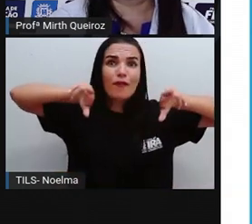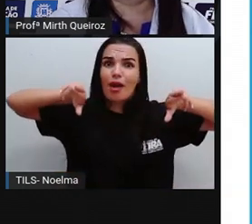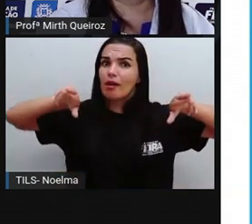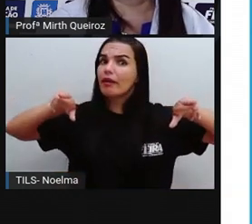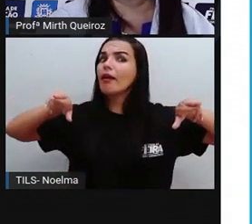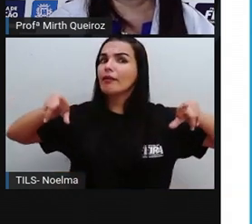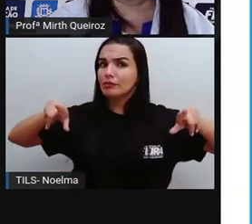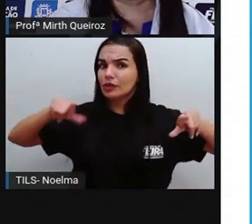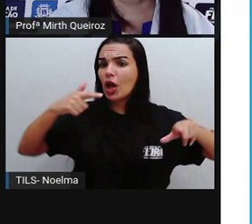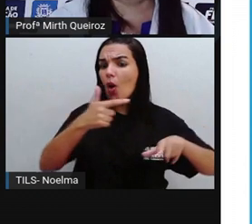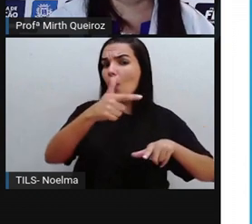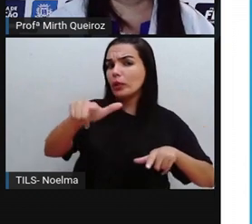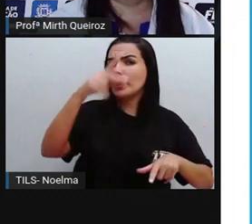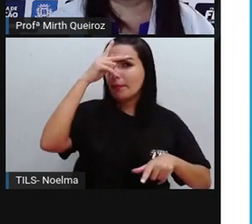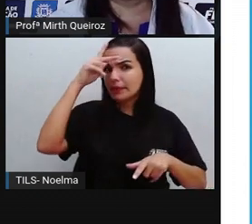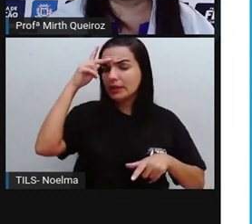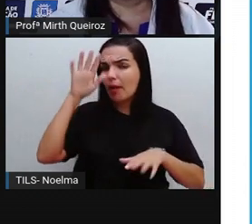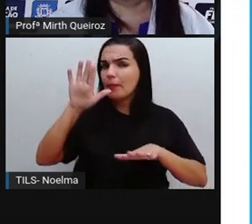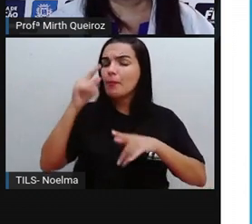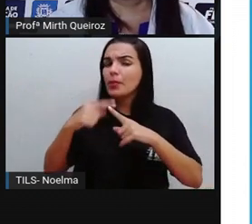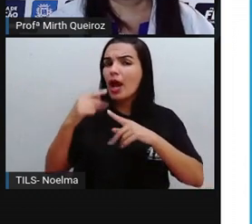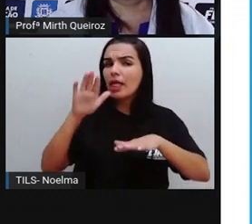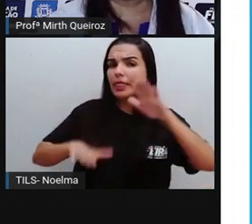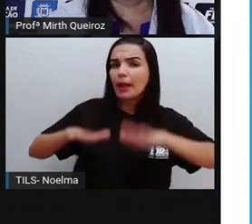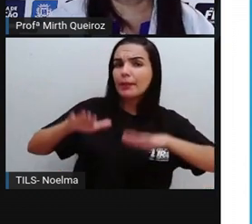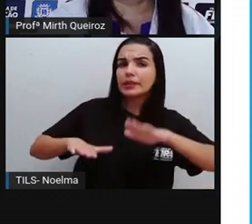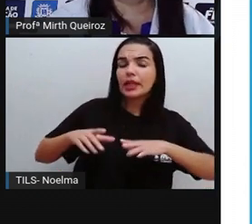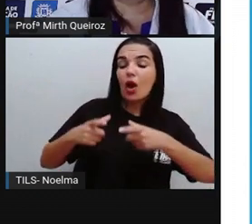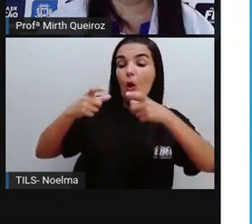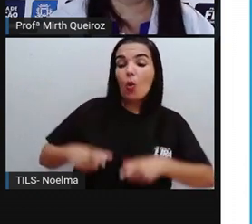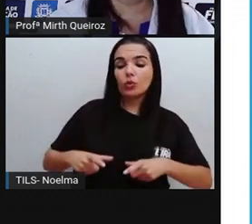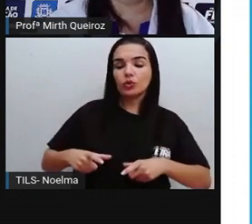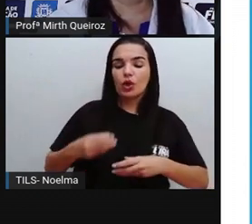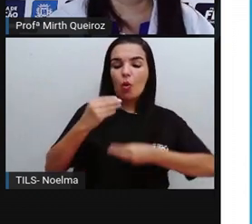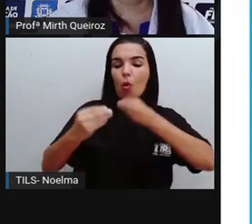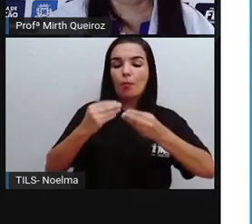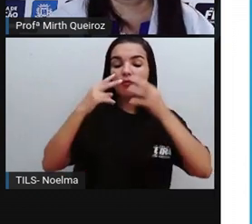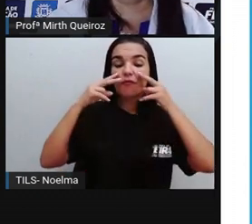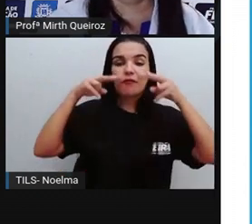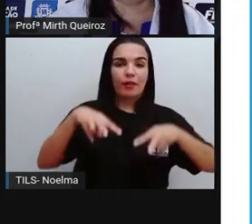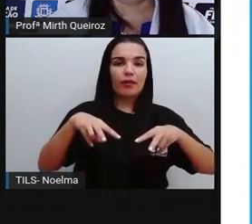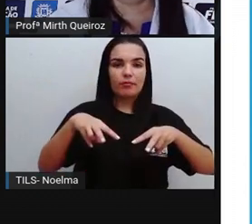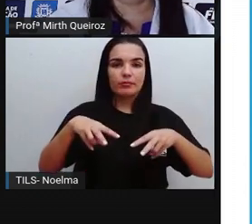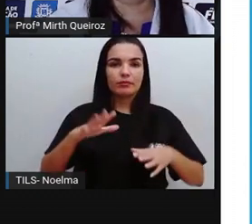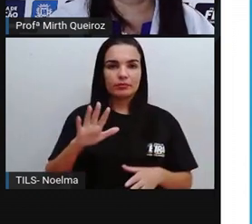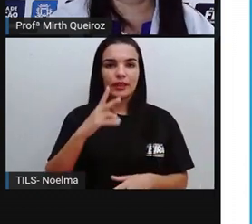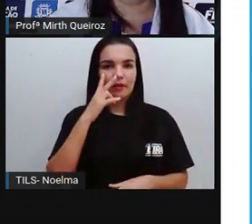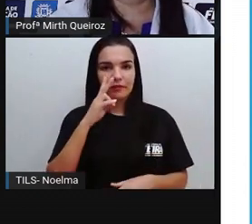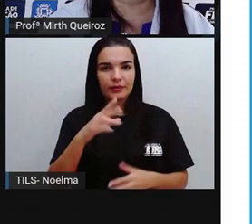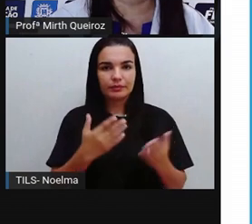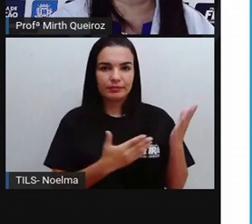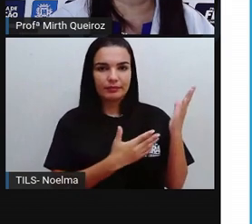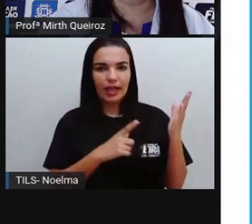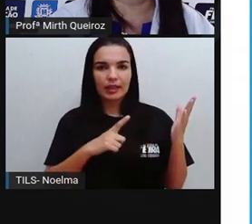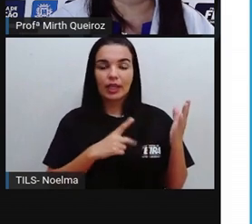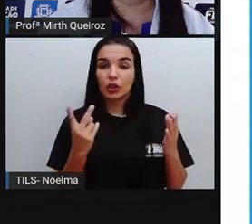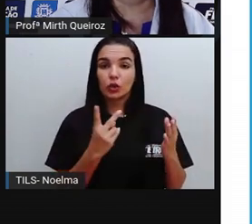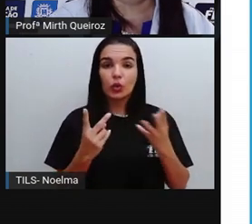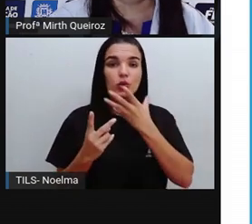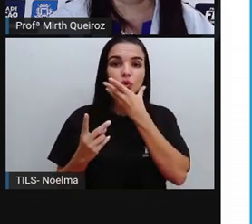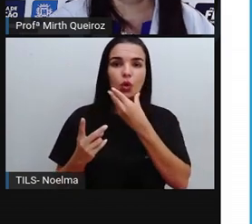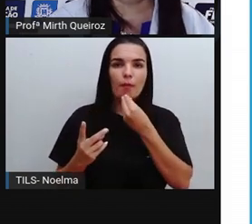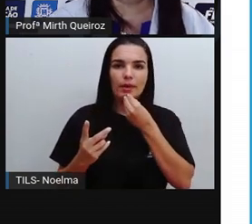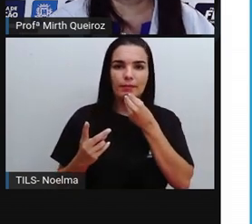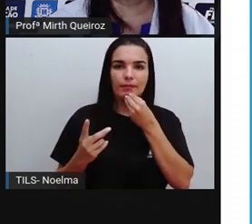objeto a depender de onde a gente esteja. Observe aqui que nós temos dois homens, né?